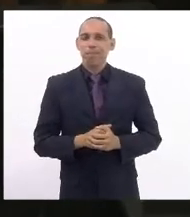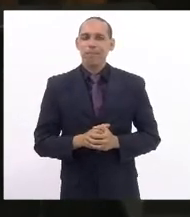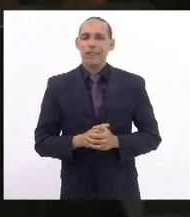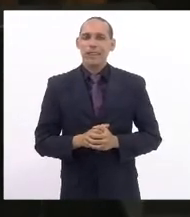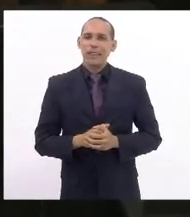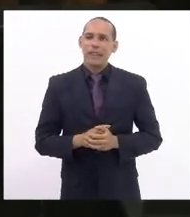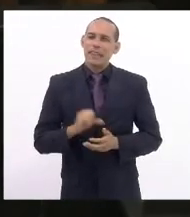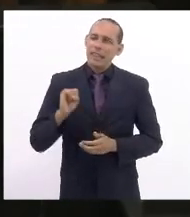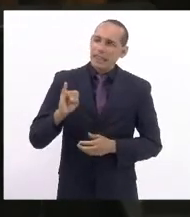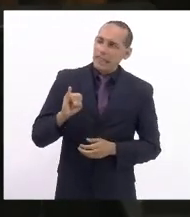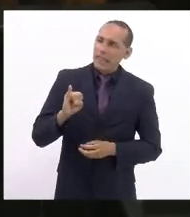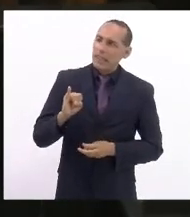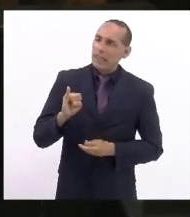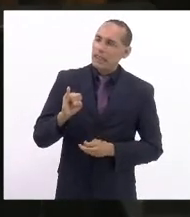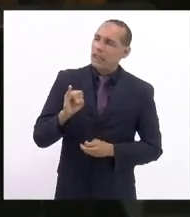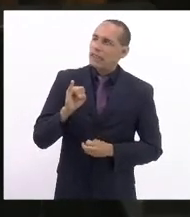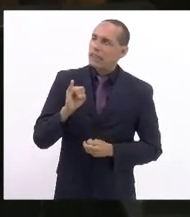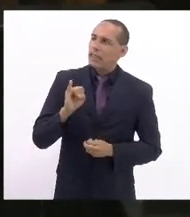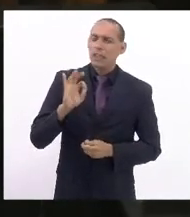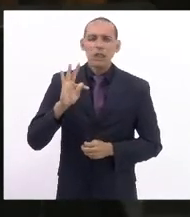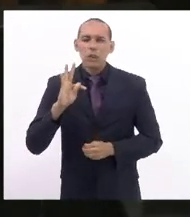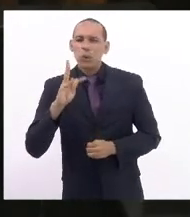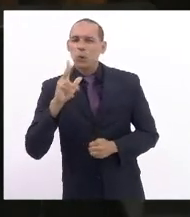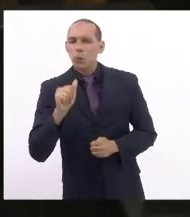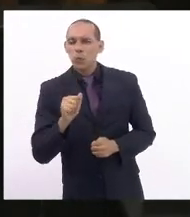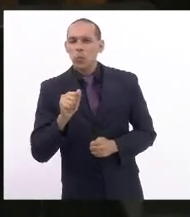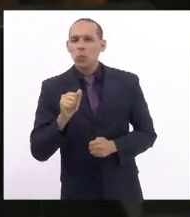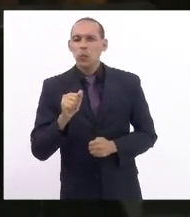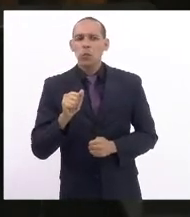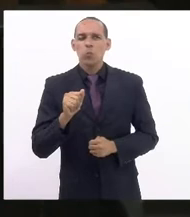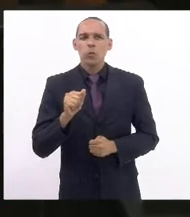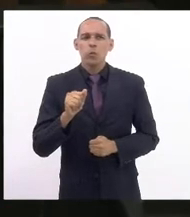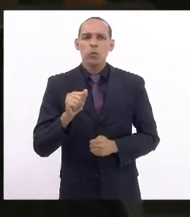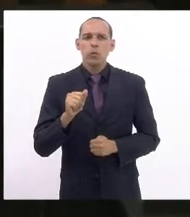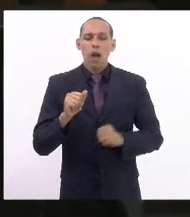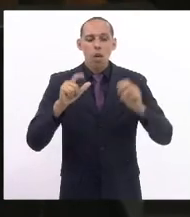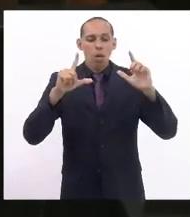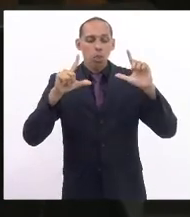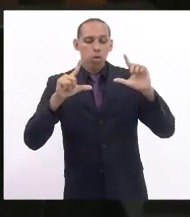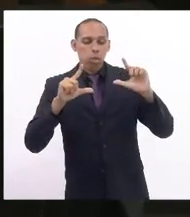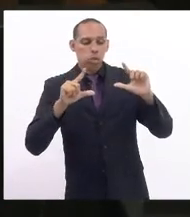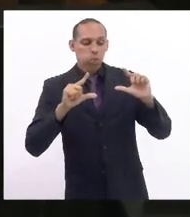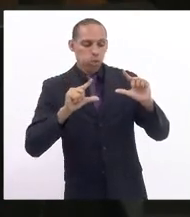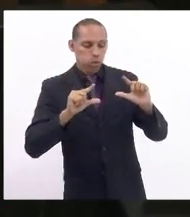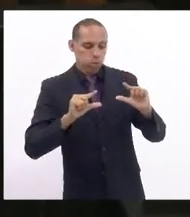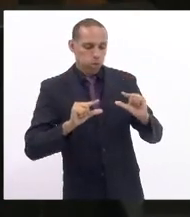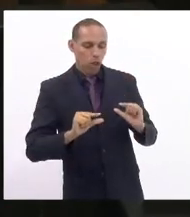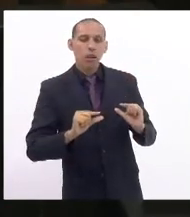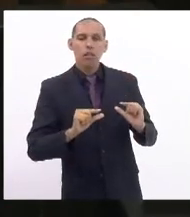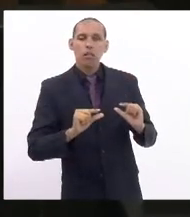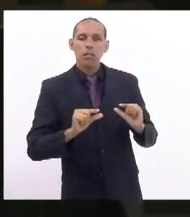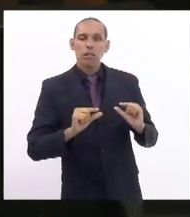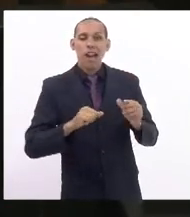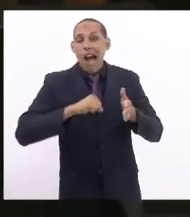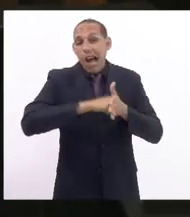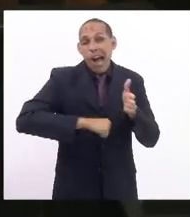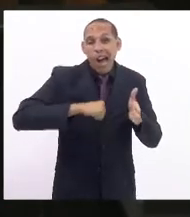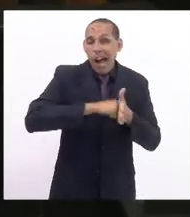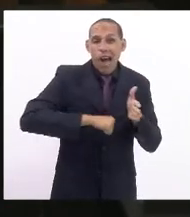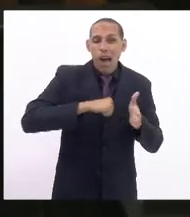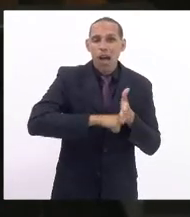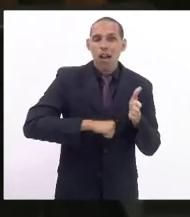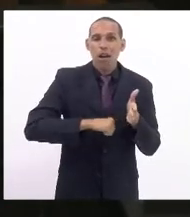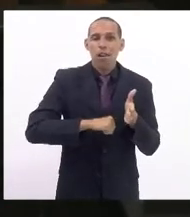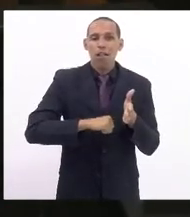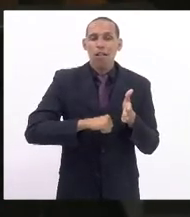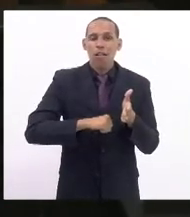se isso tudo tivesse sido amenizado, esta luta foi